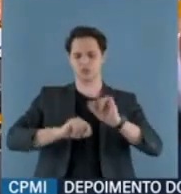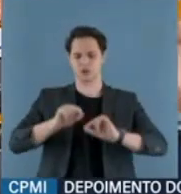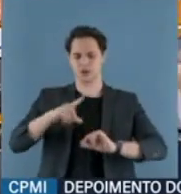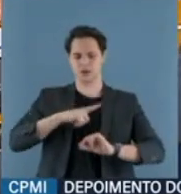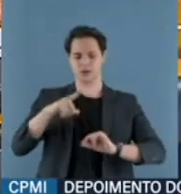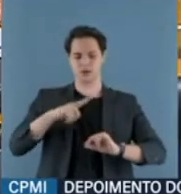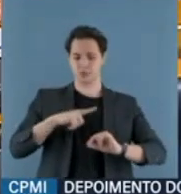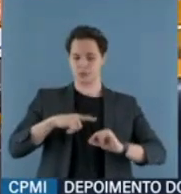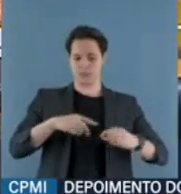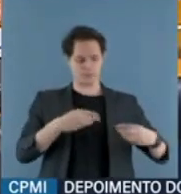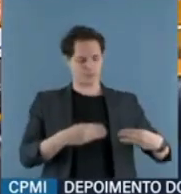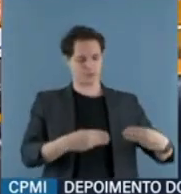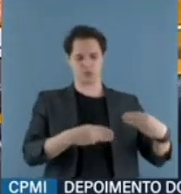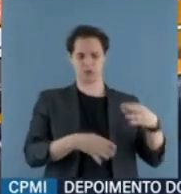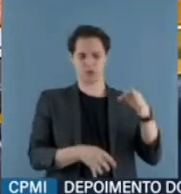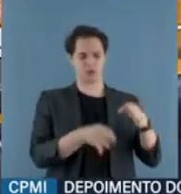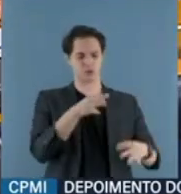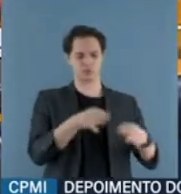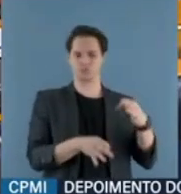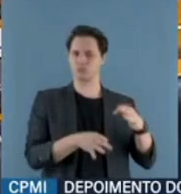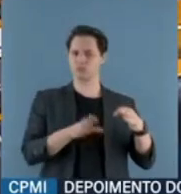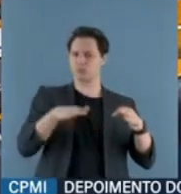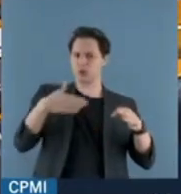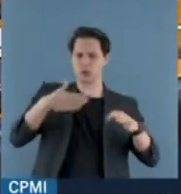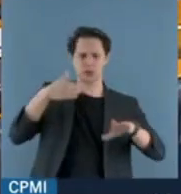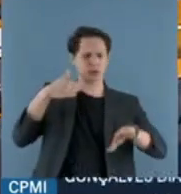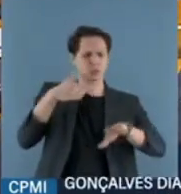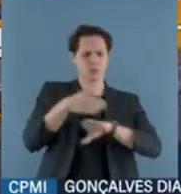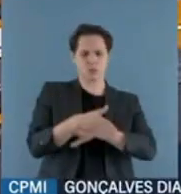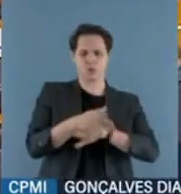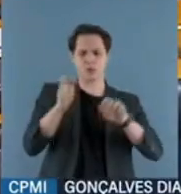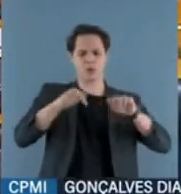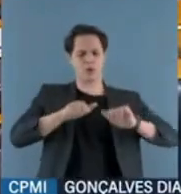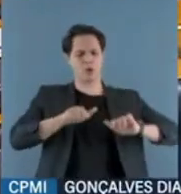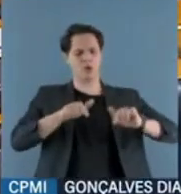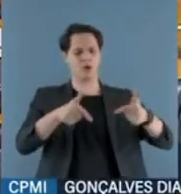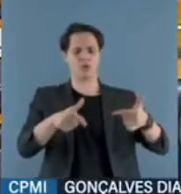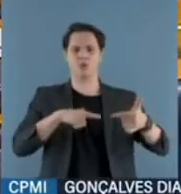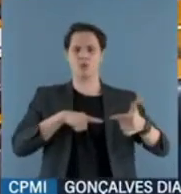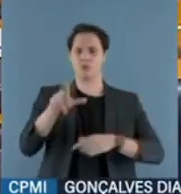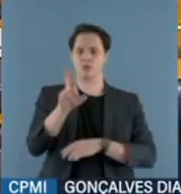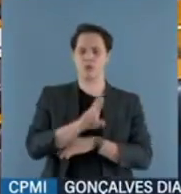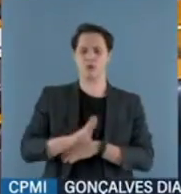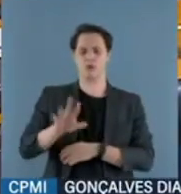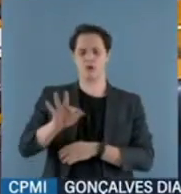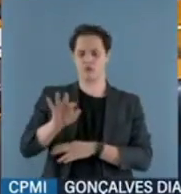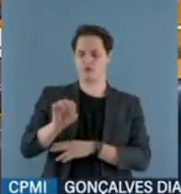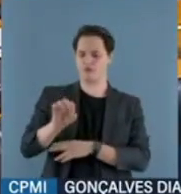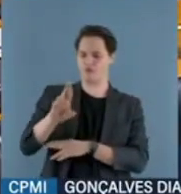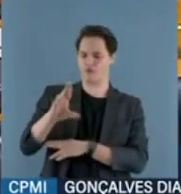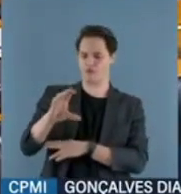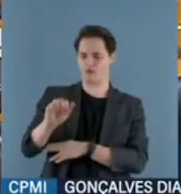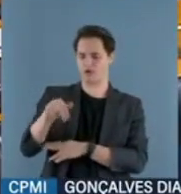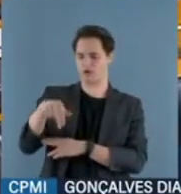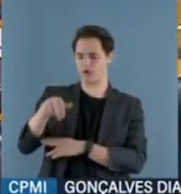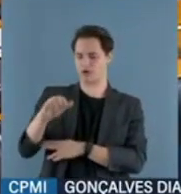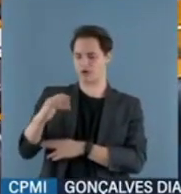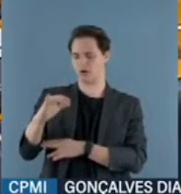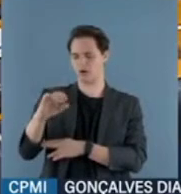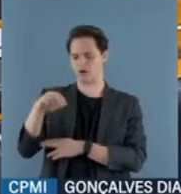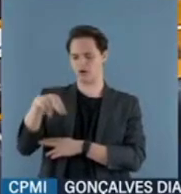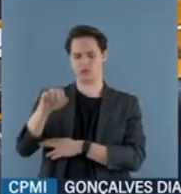Ministério da Justiça pudesse intervir, pudesse fazer uso da Força Nacional, ou por meio de uma